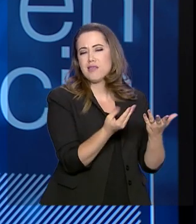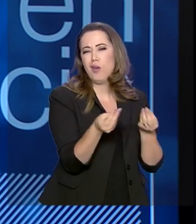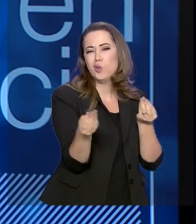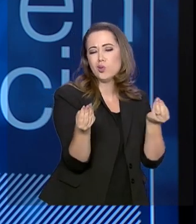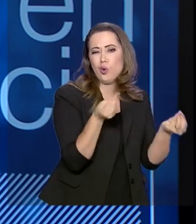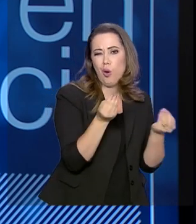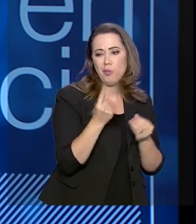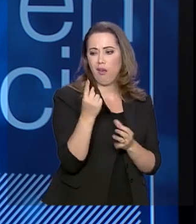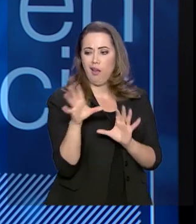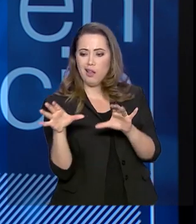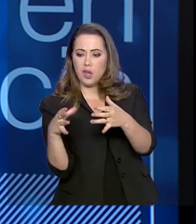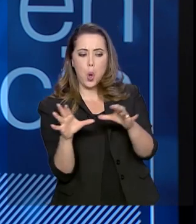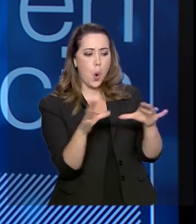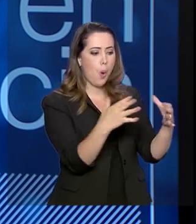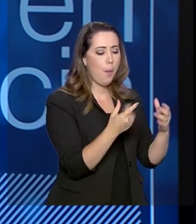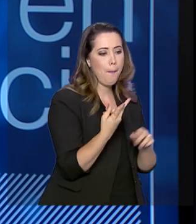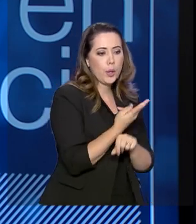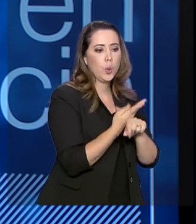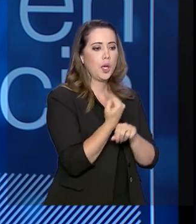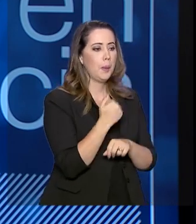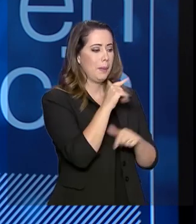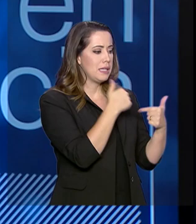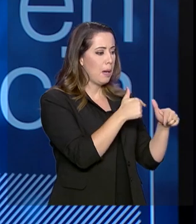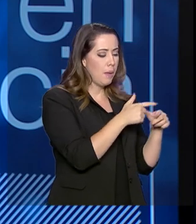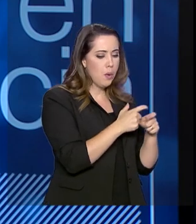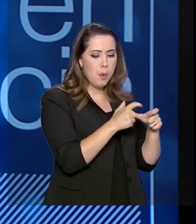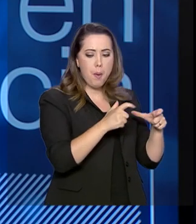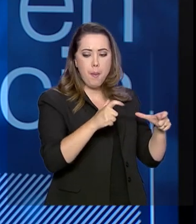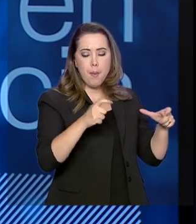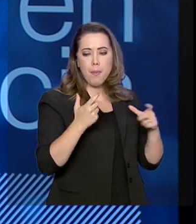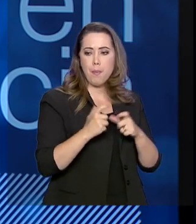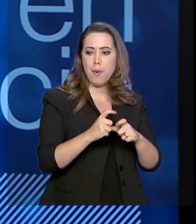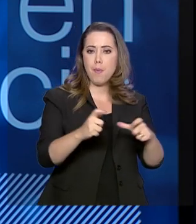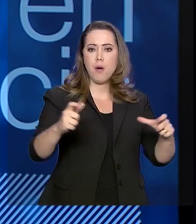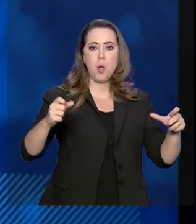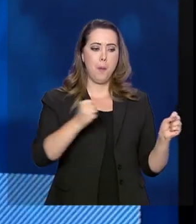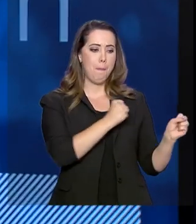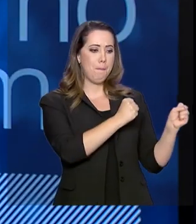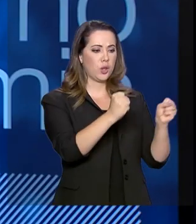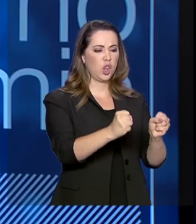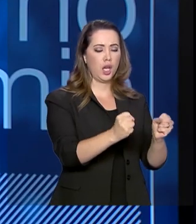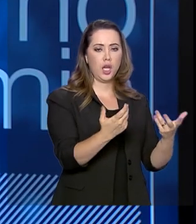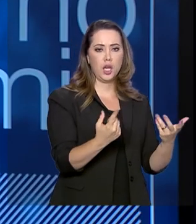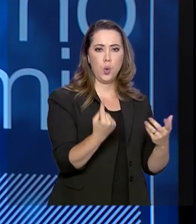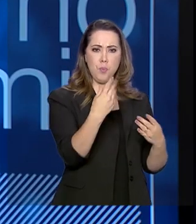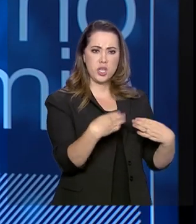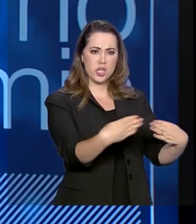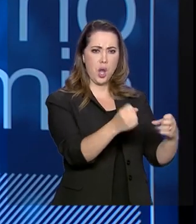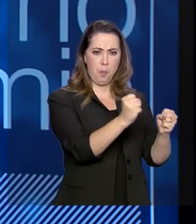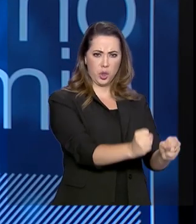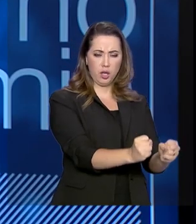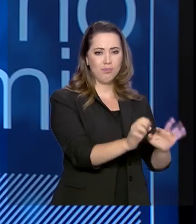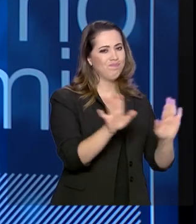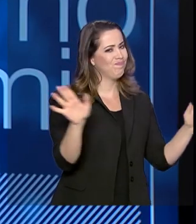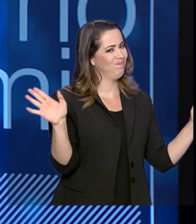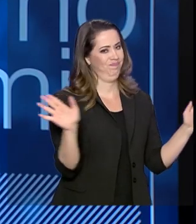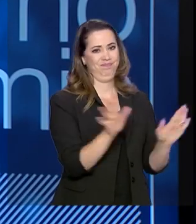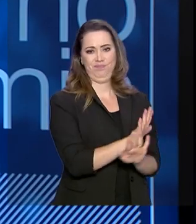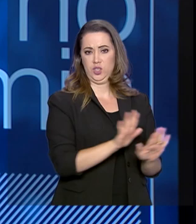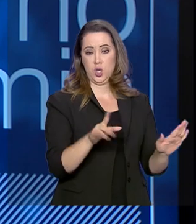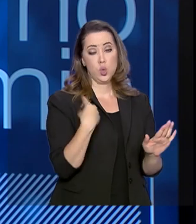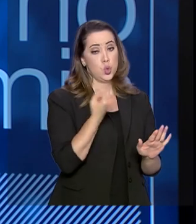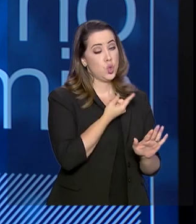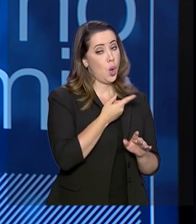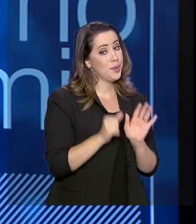buscando mais cargos para ampliar o seu raio de poder, de influência. Essa não é a lógica. Primeiro, discutimos a